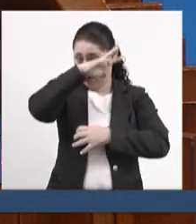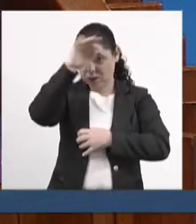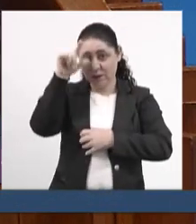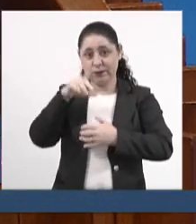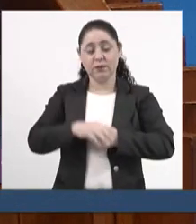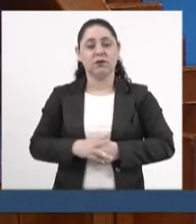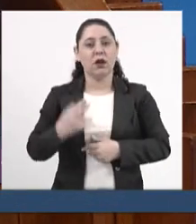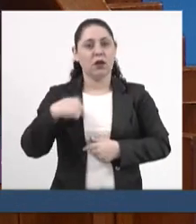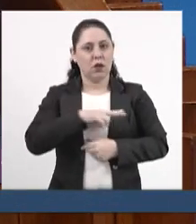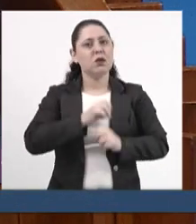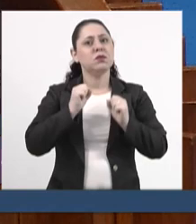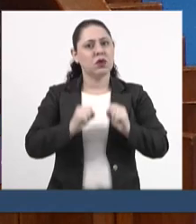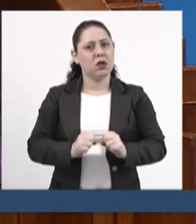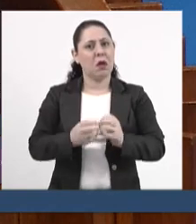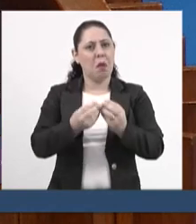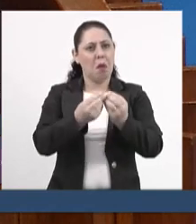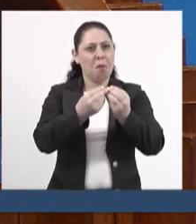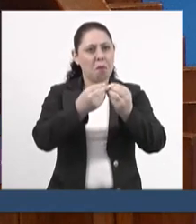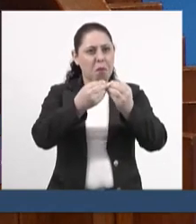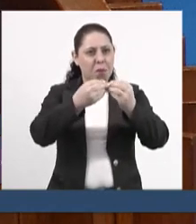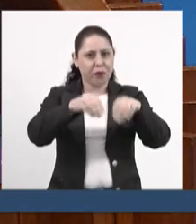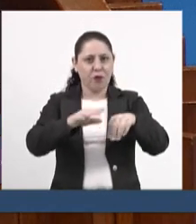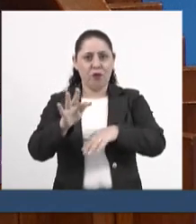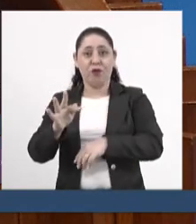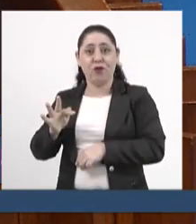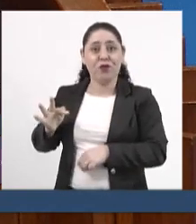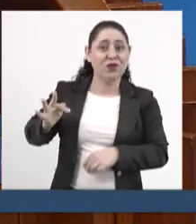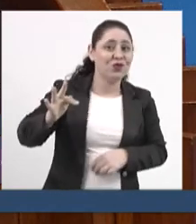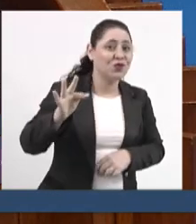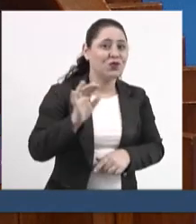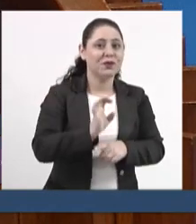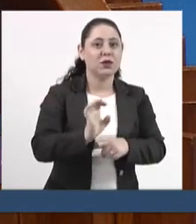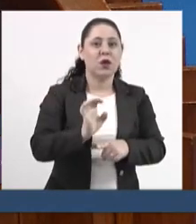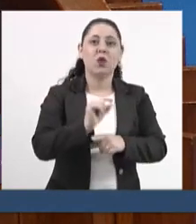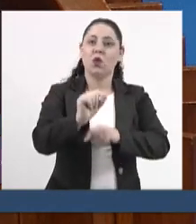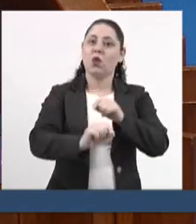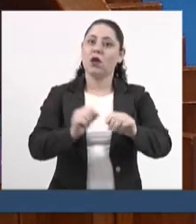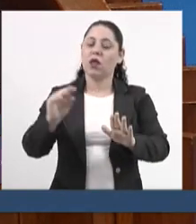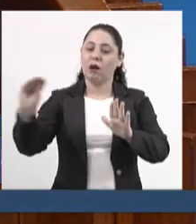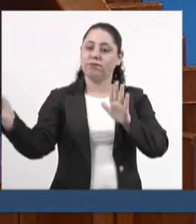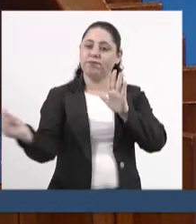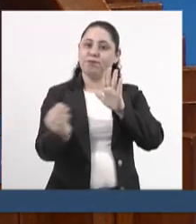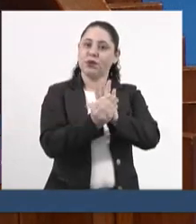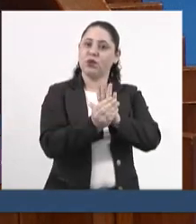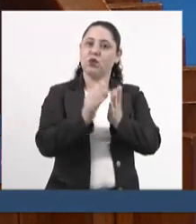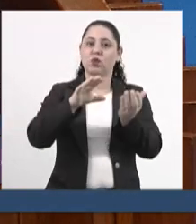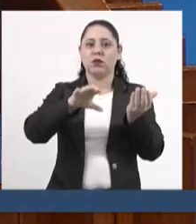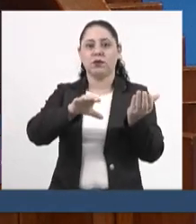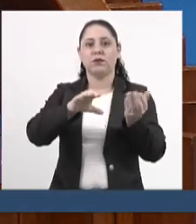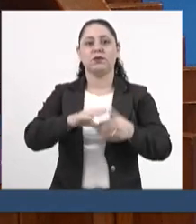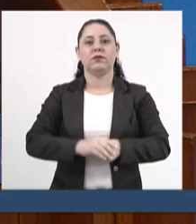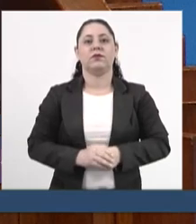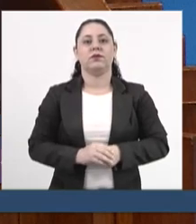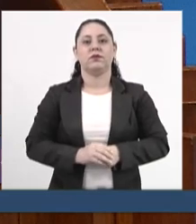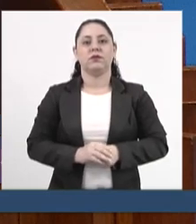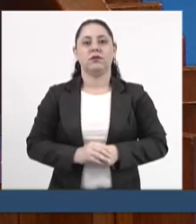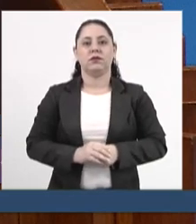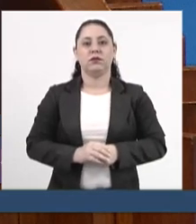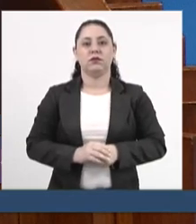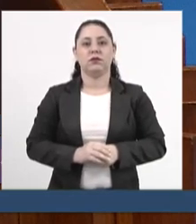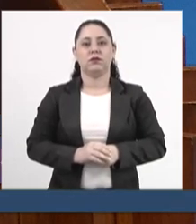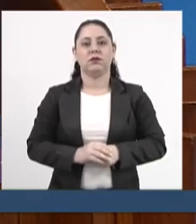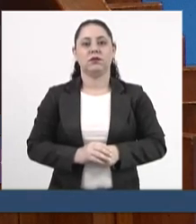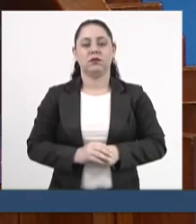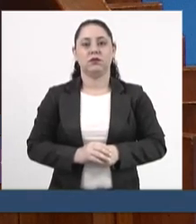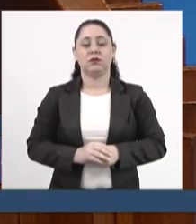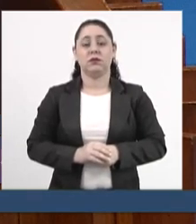Nós podemos destruir o futuro do Mato Grosso do Sul com isso que está sendo colocado no Congresso Nacional. O Estado